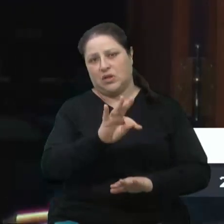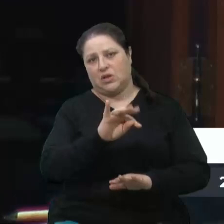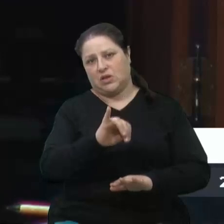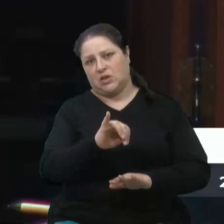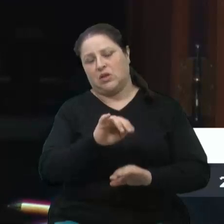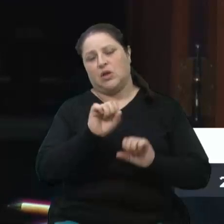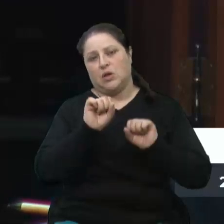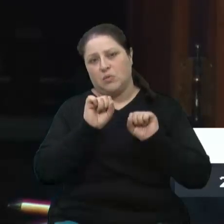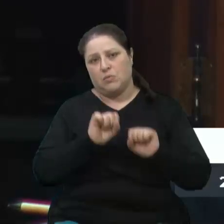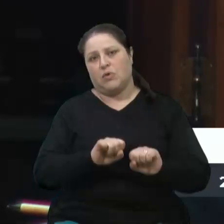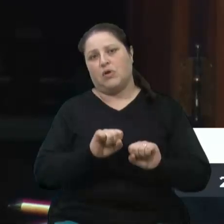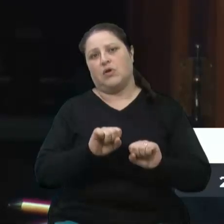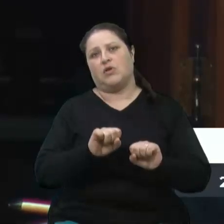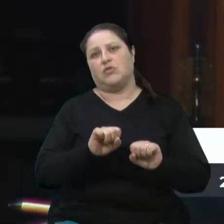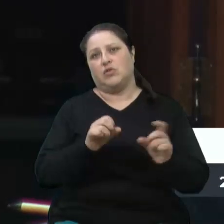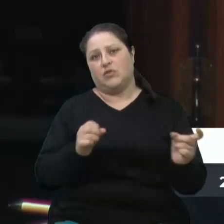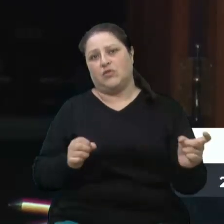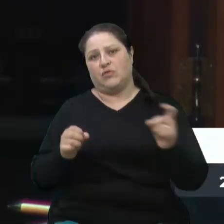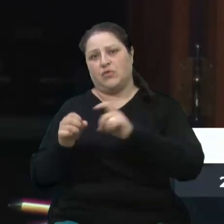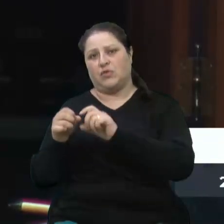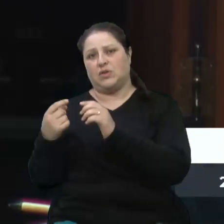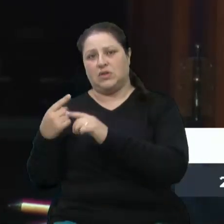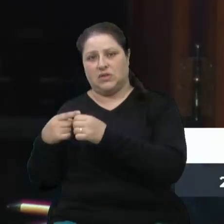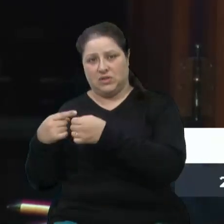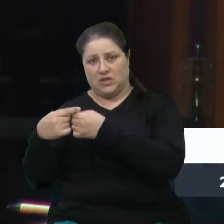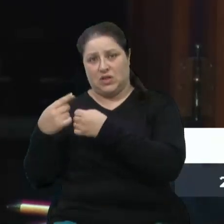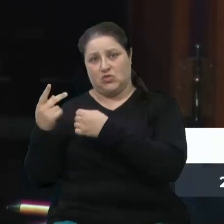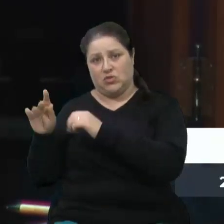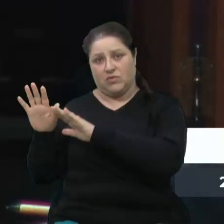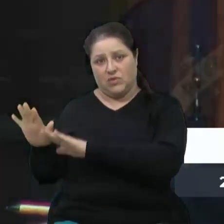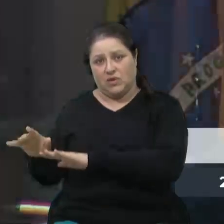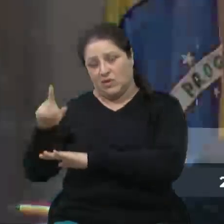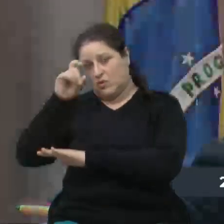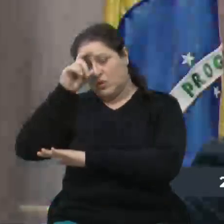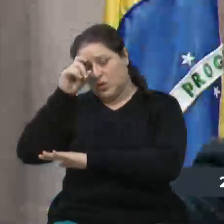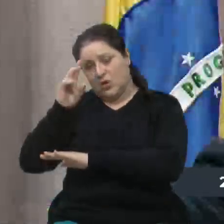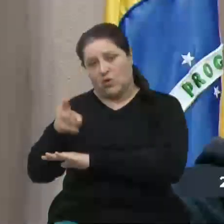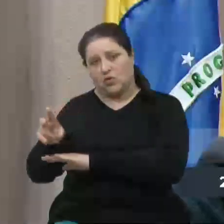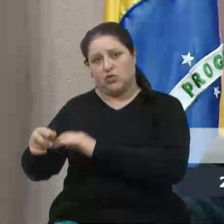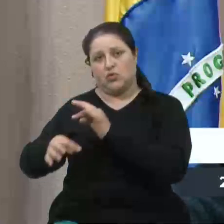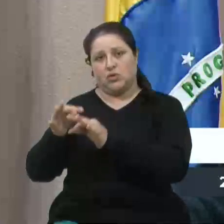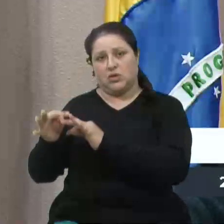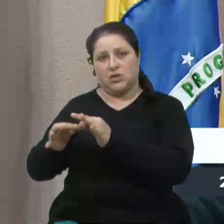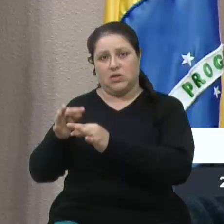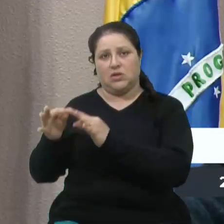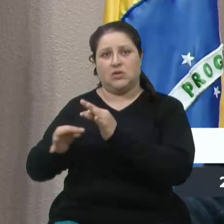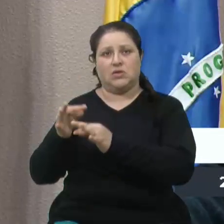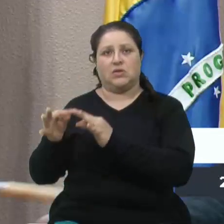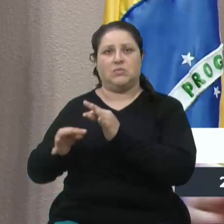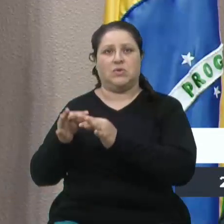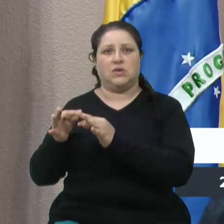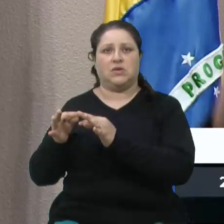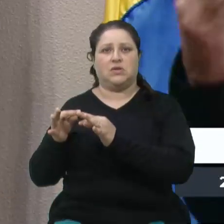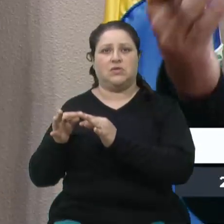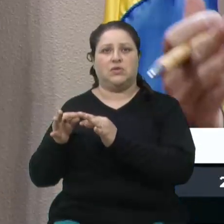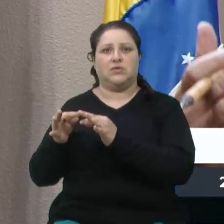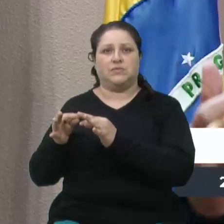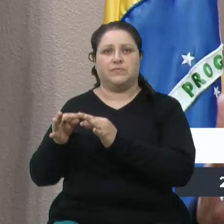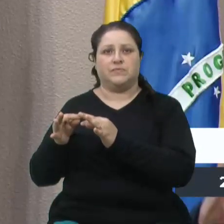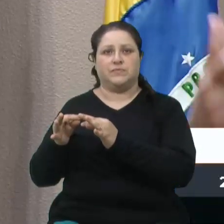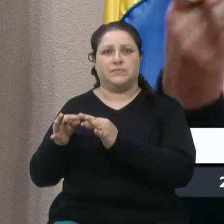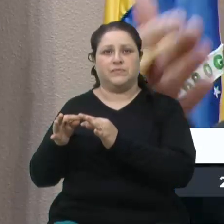voltar aos seus municípios, ali no hospital, para dar a continuidade no tratamento de média complexidade, que já